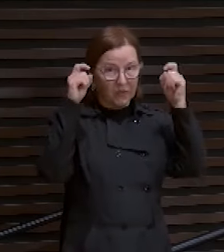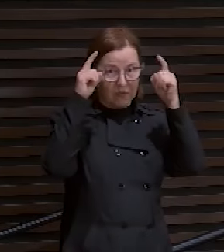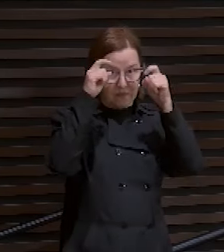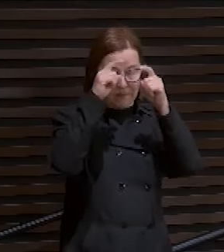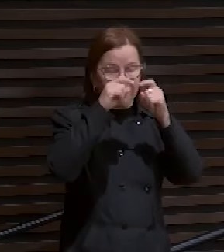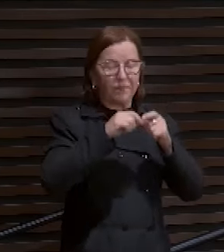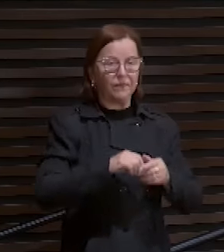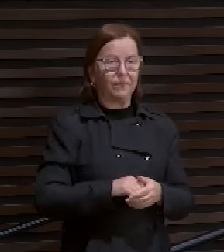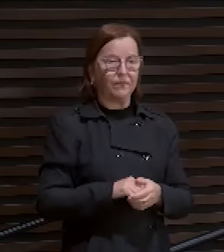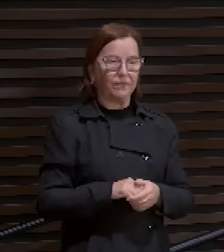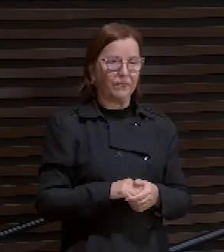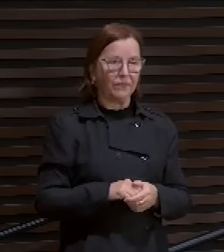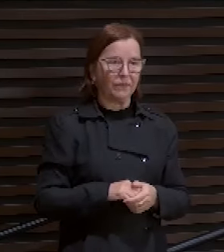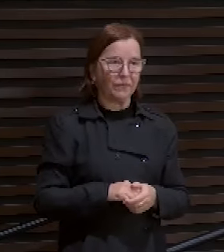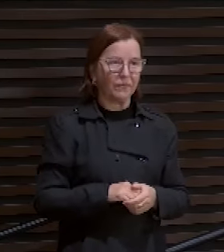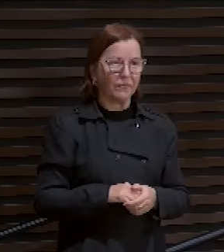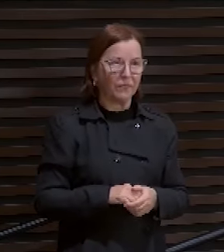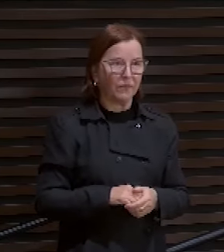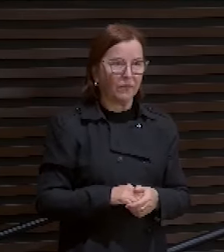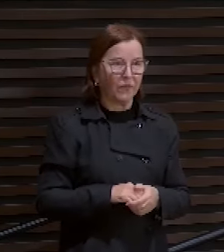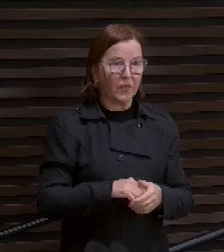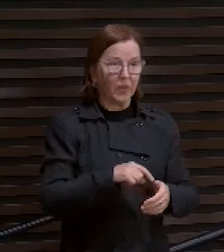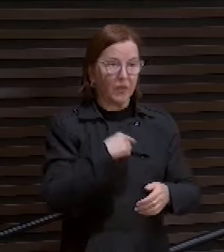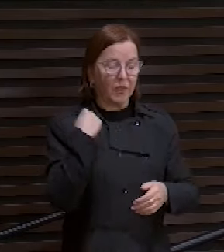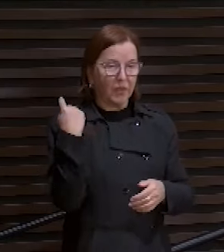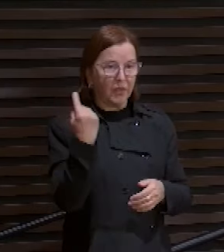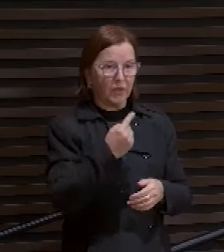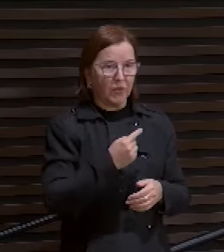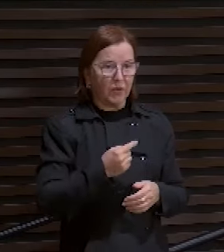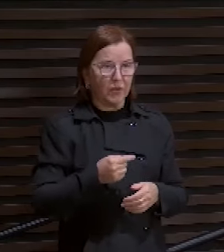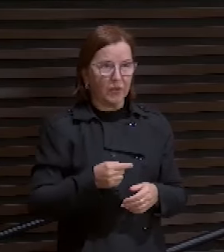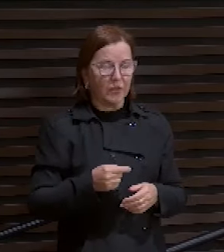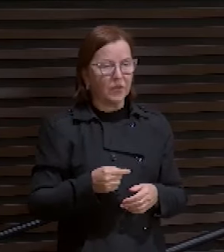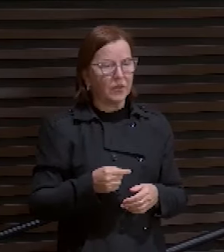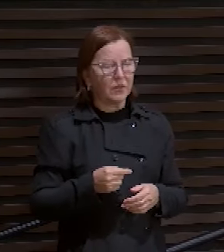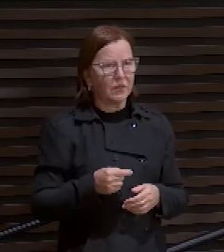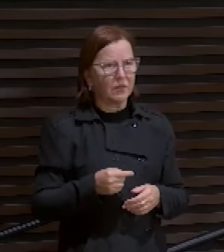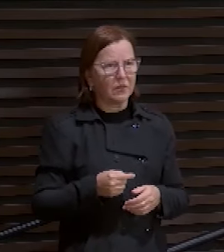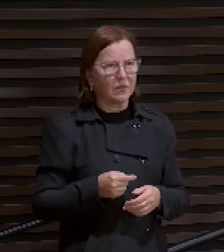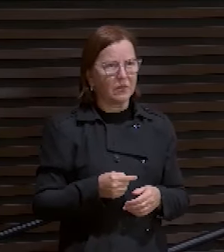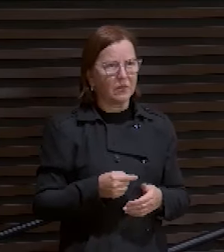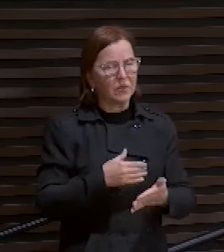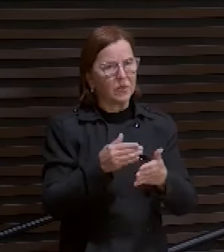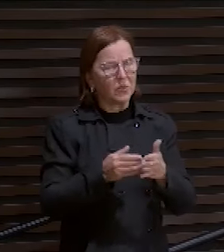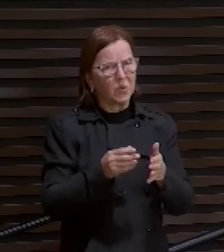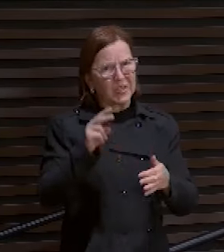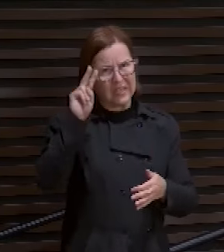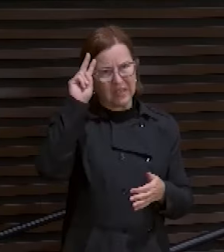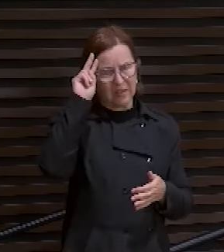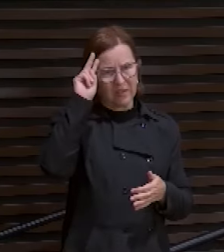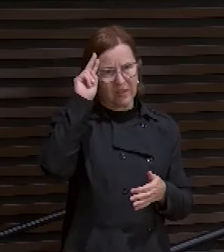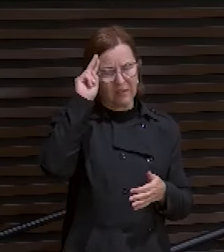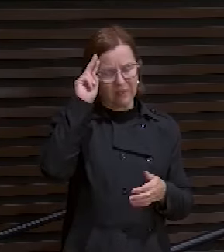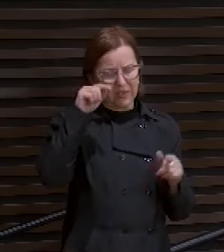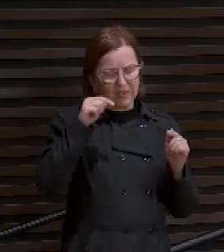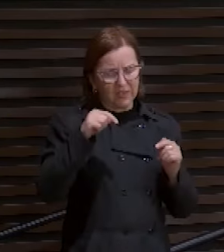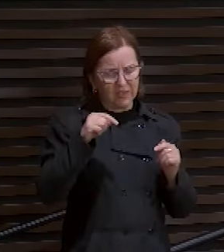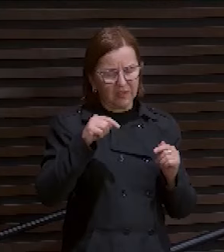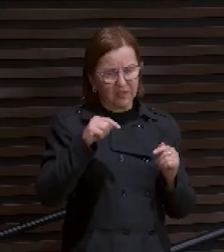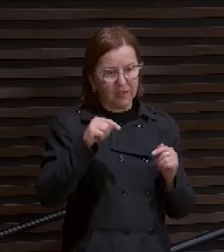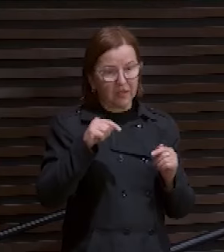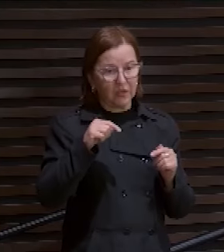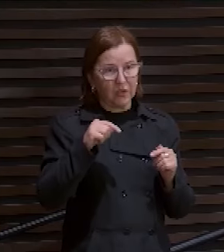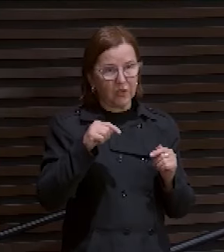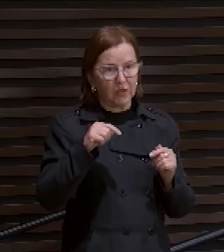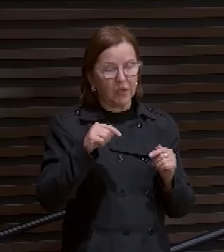Alarmante. E nós estamos trabalhando, toda segunda-feira aqui, faz alguns, vai fazer meses já. Com os